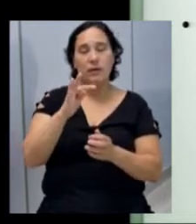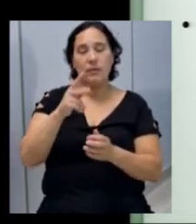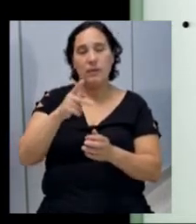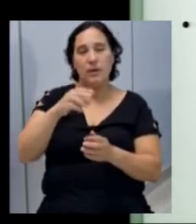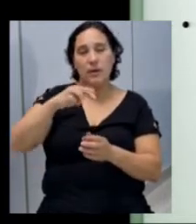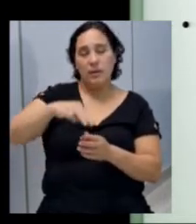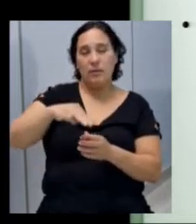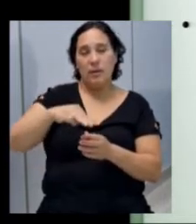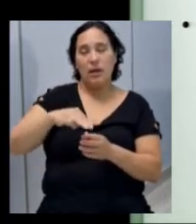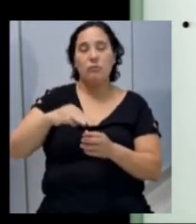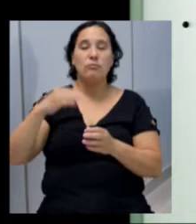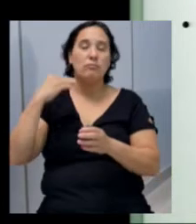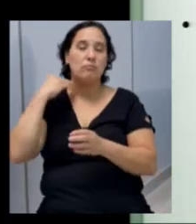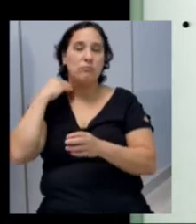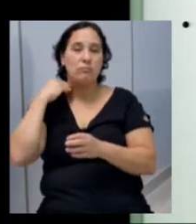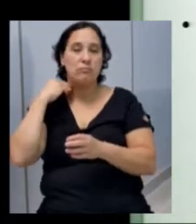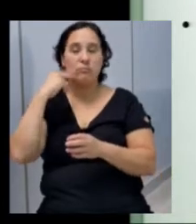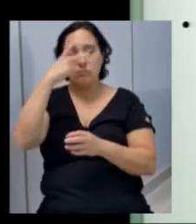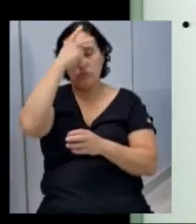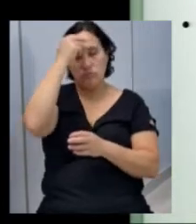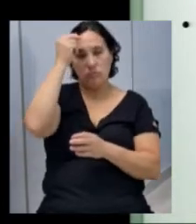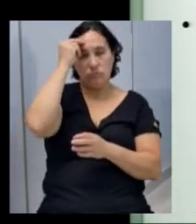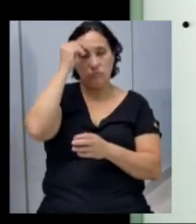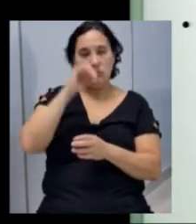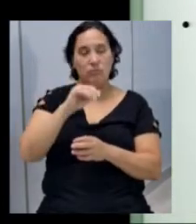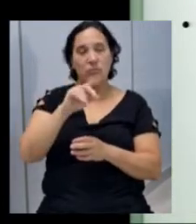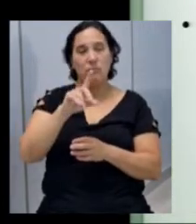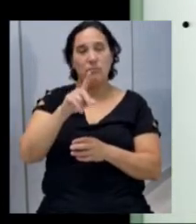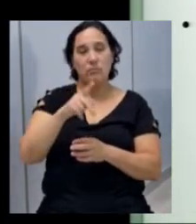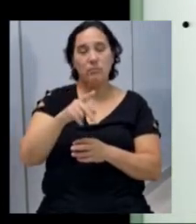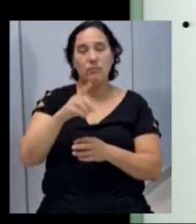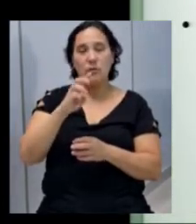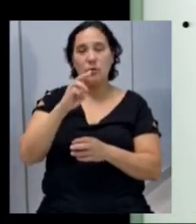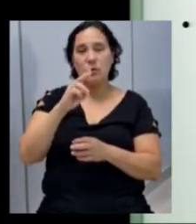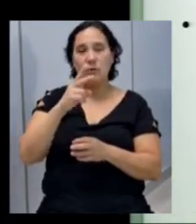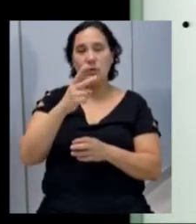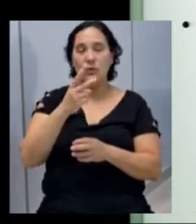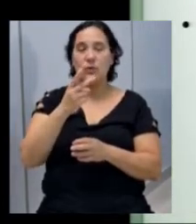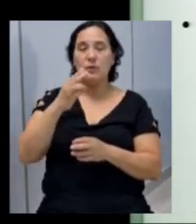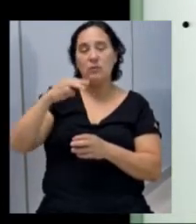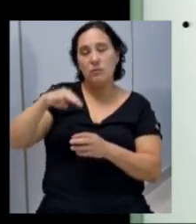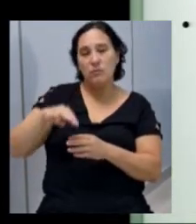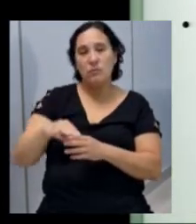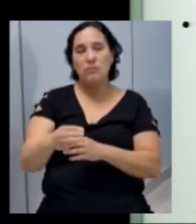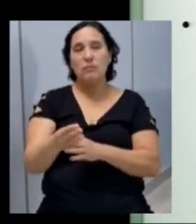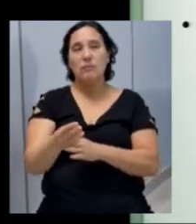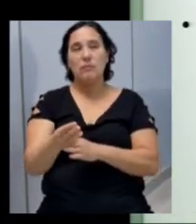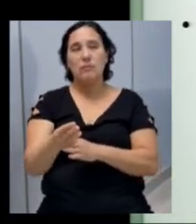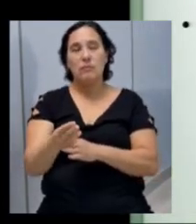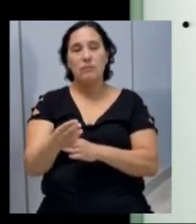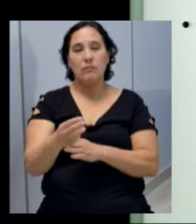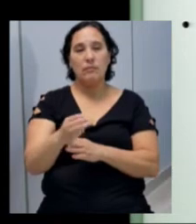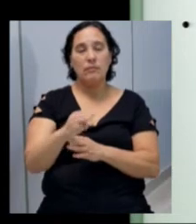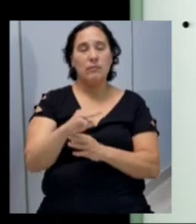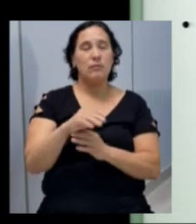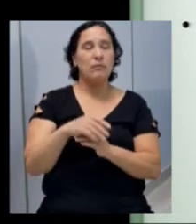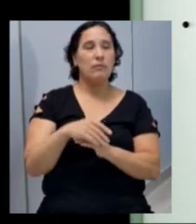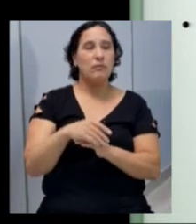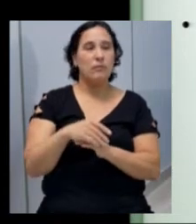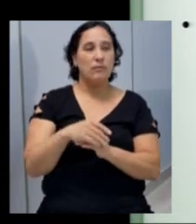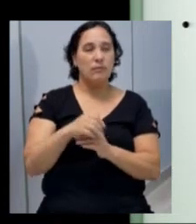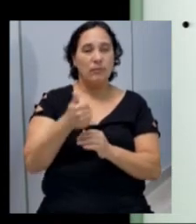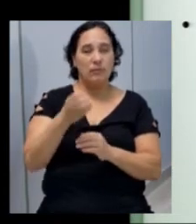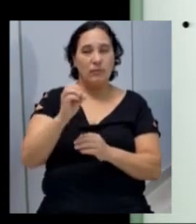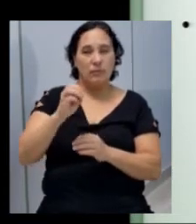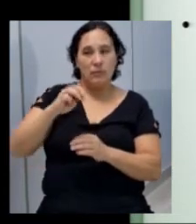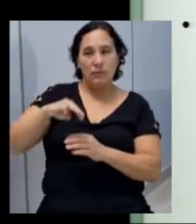nos cofres municipais. O ITBI, 2 milhões e 530 mil. O ISS, 10 milhões